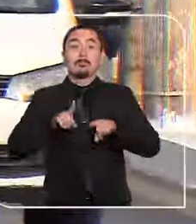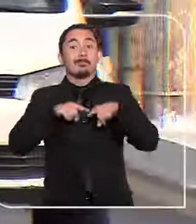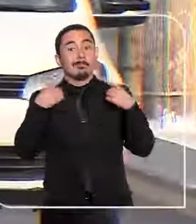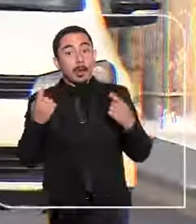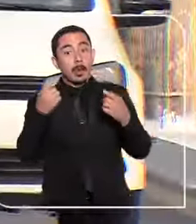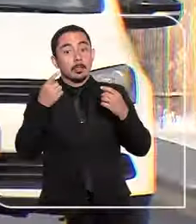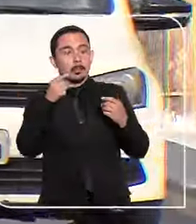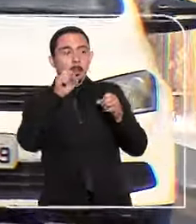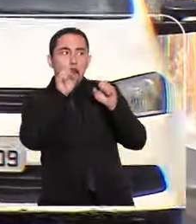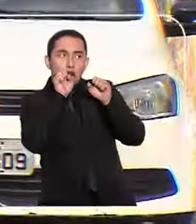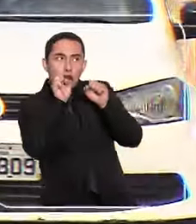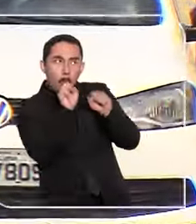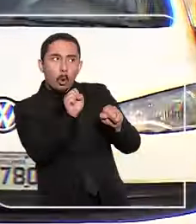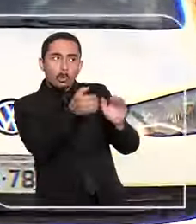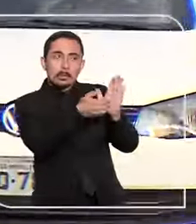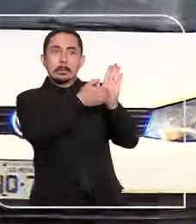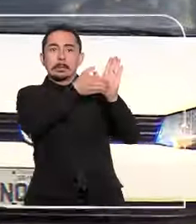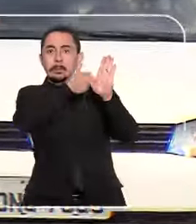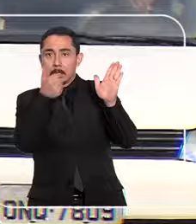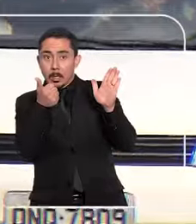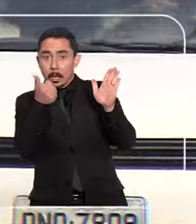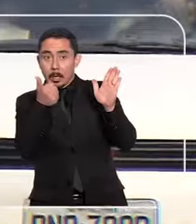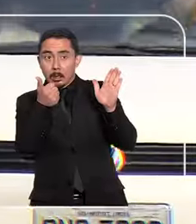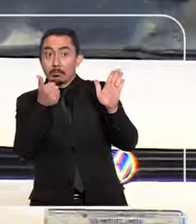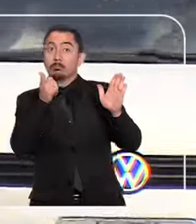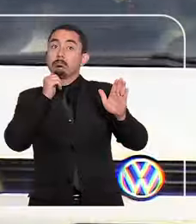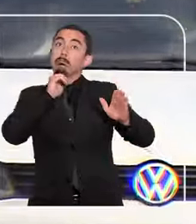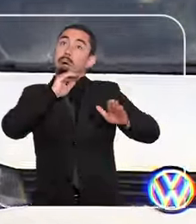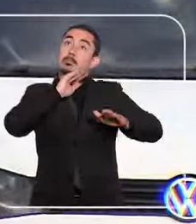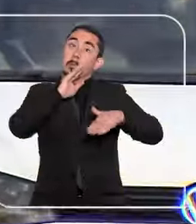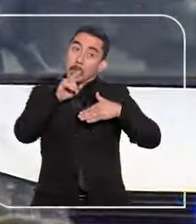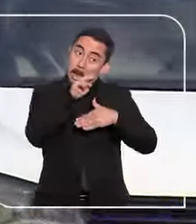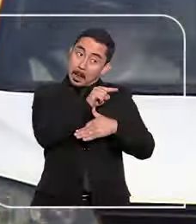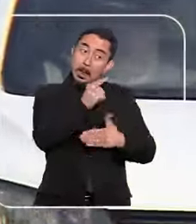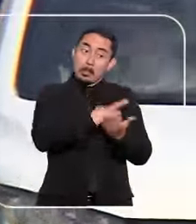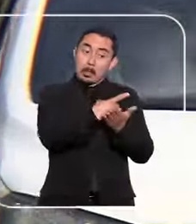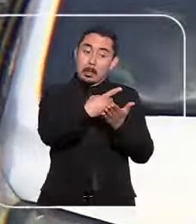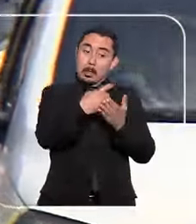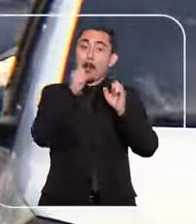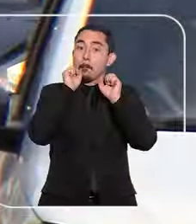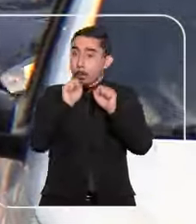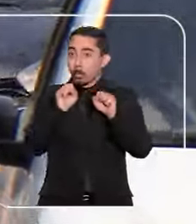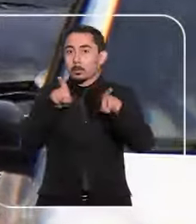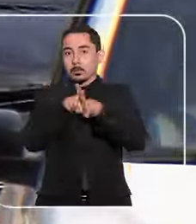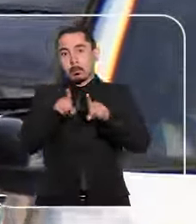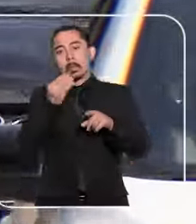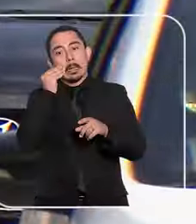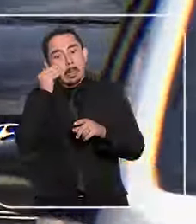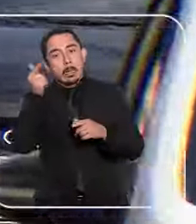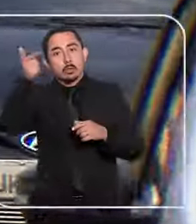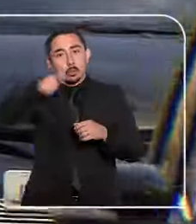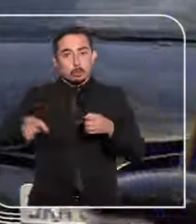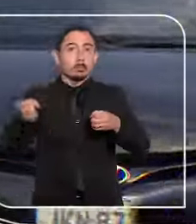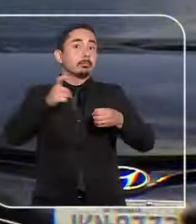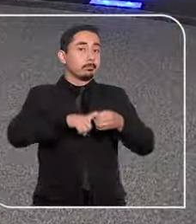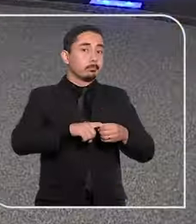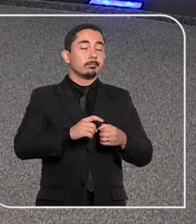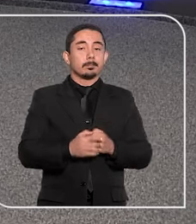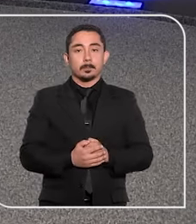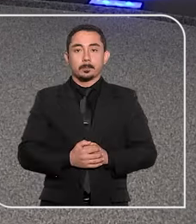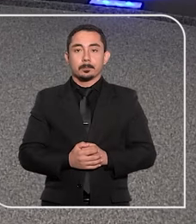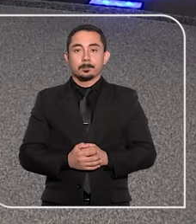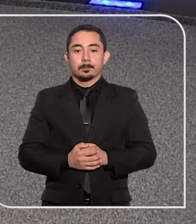Mas a possibilidade de exclusão deve permitir que o motorista possa se defender e tentar o recredenciamento.